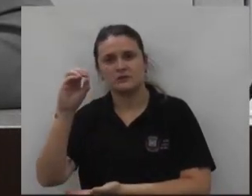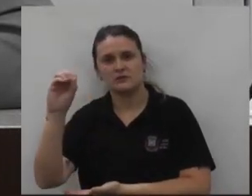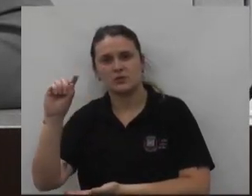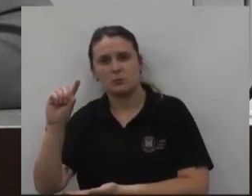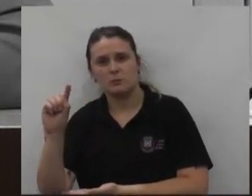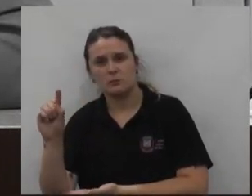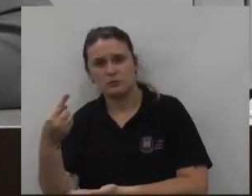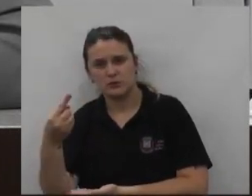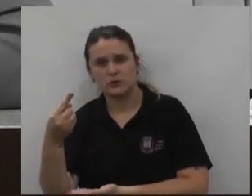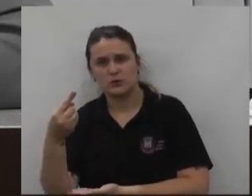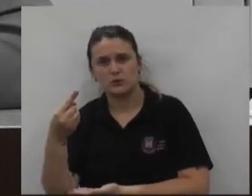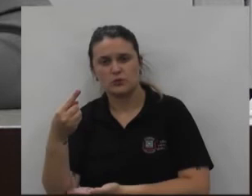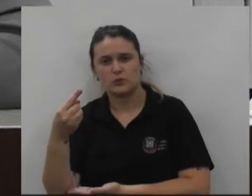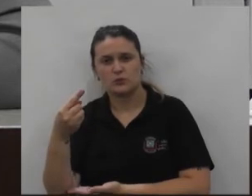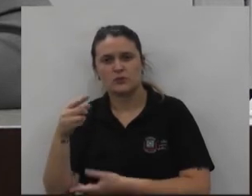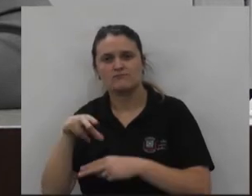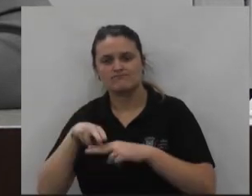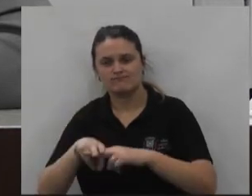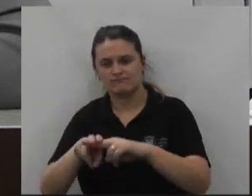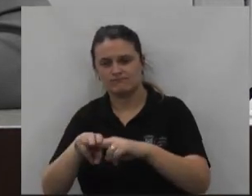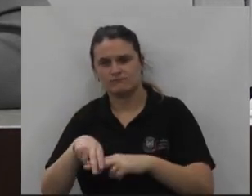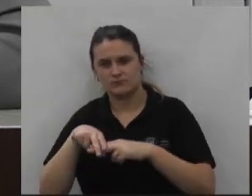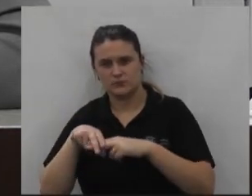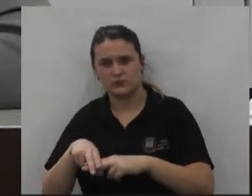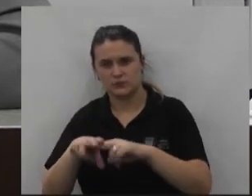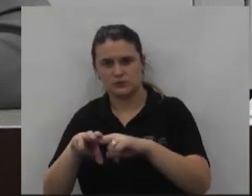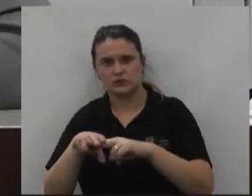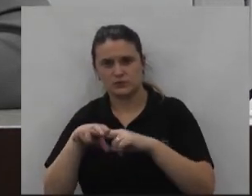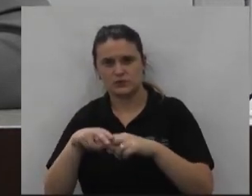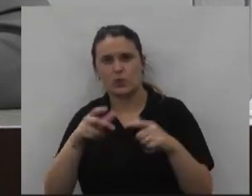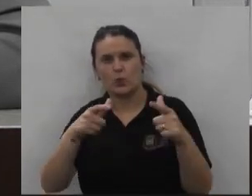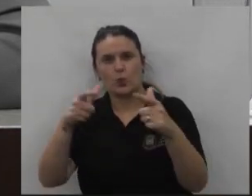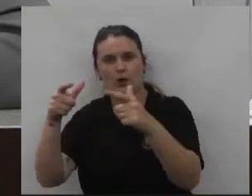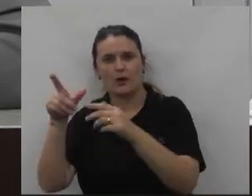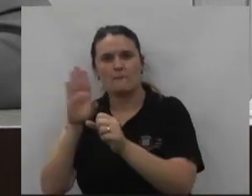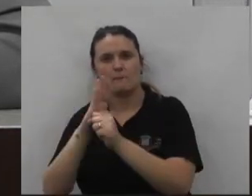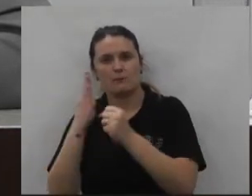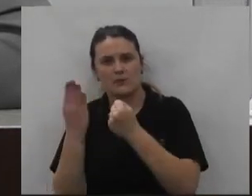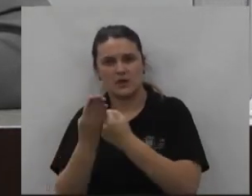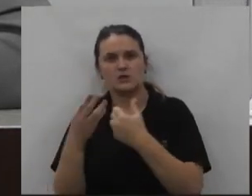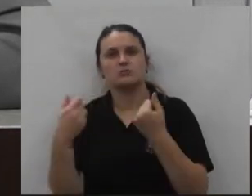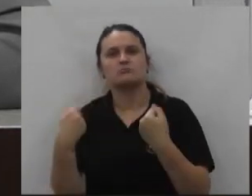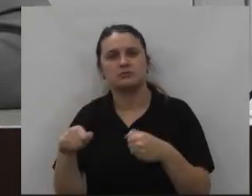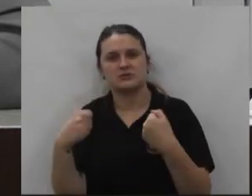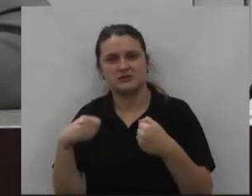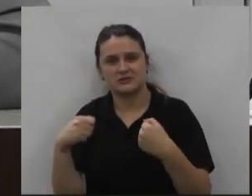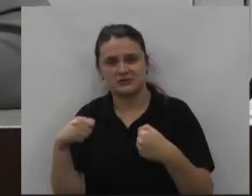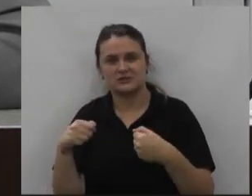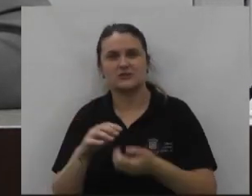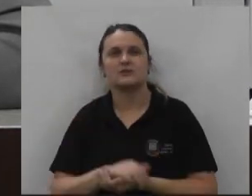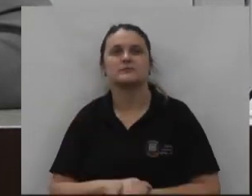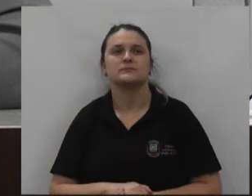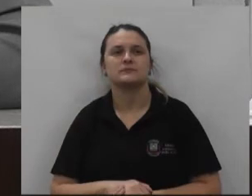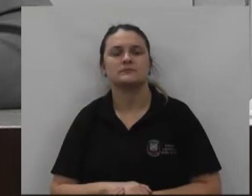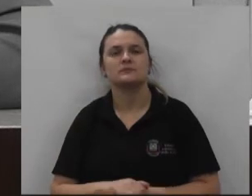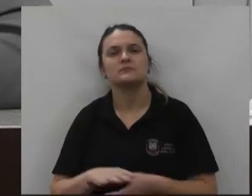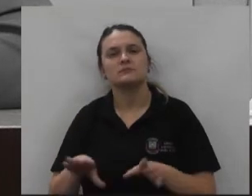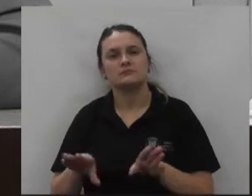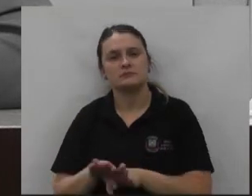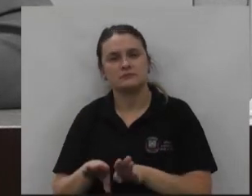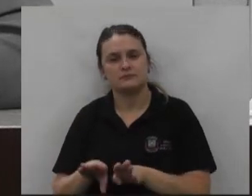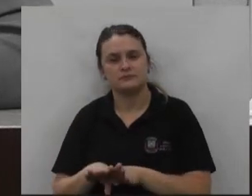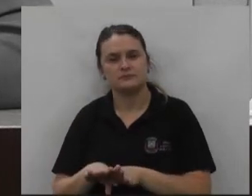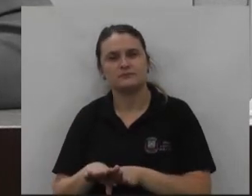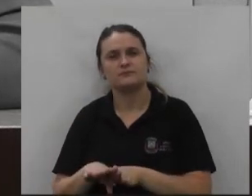mil reais para os parquinhos que ainda tem localidades super importantes que ainda precisam ter e